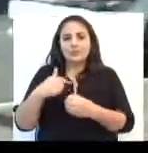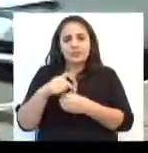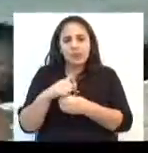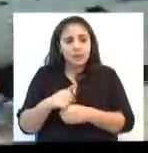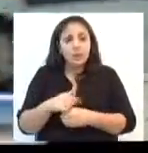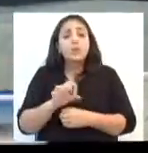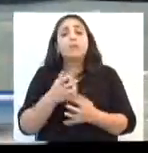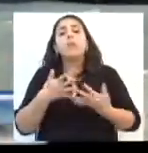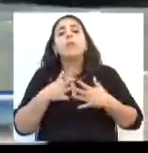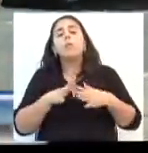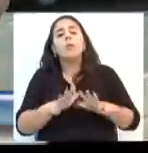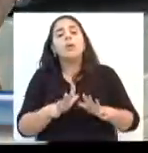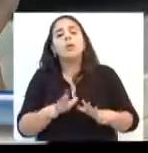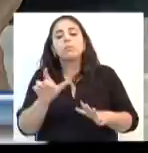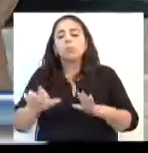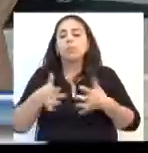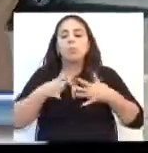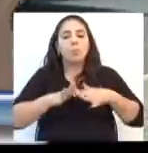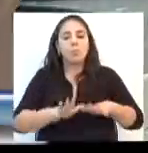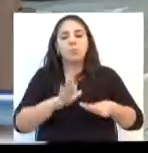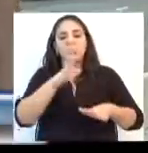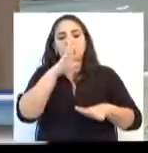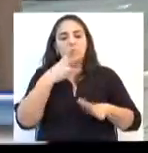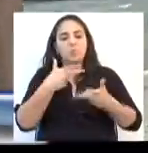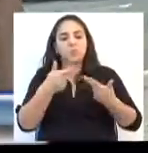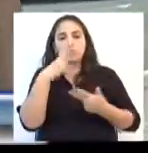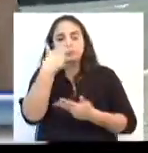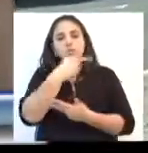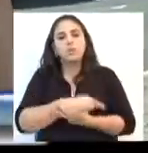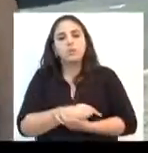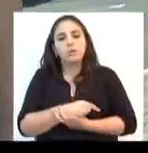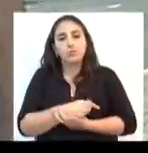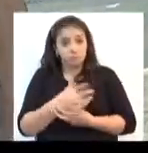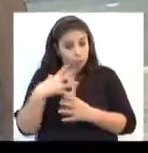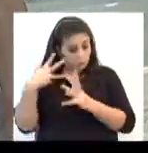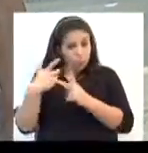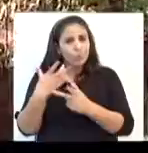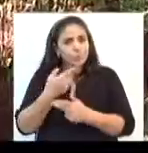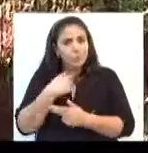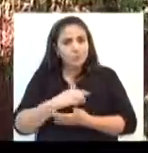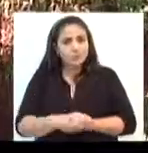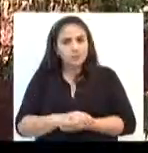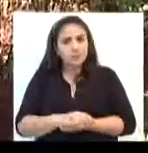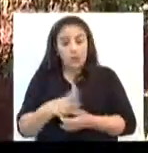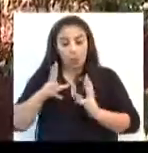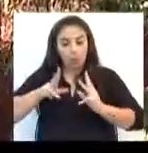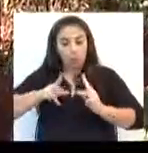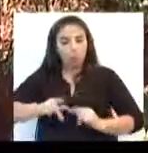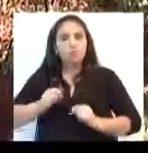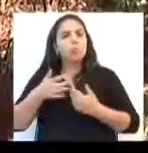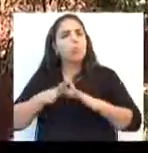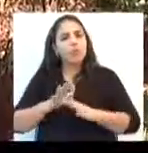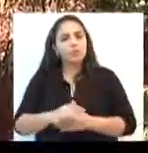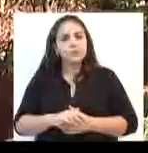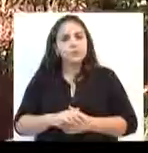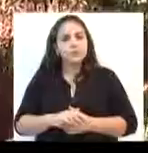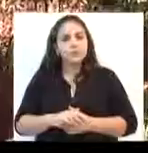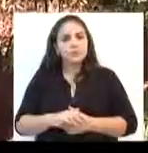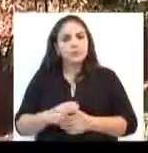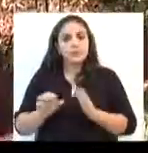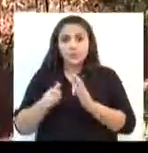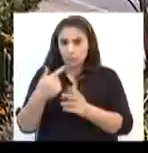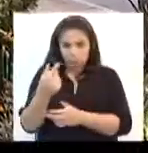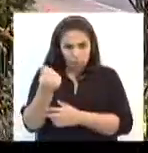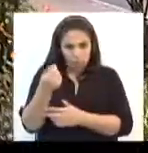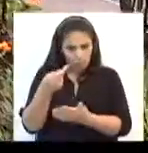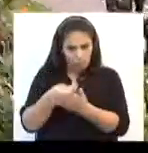Quem é que não gosta do que é bonito? Todo mundo gosta, bonito e limpo. A primeira coisa é limpo. A senhora não ganha nada